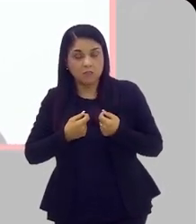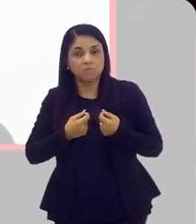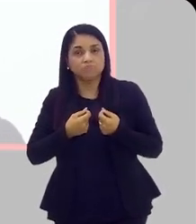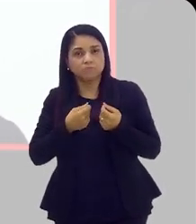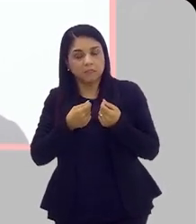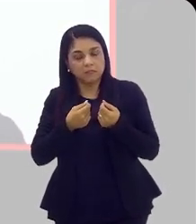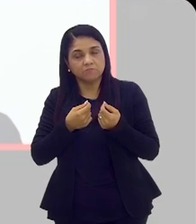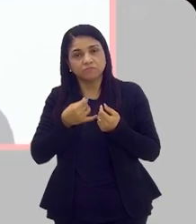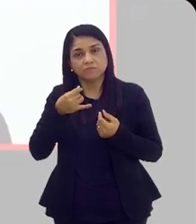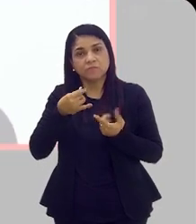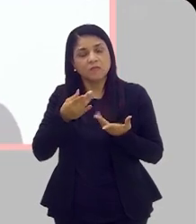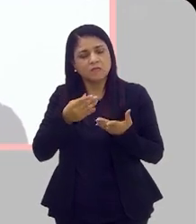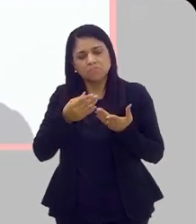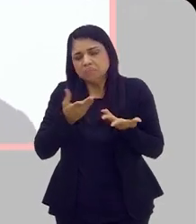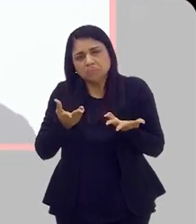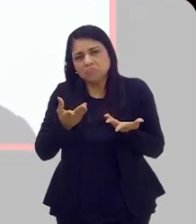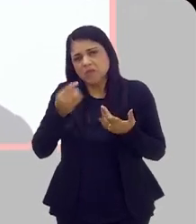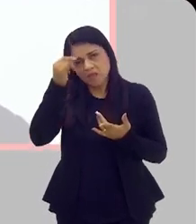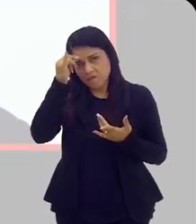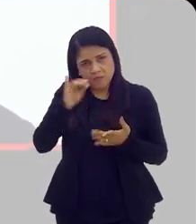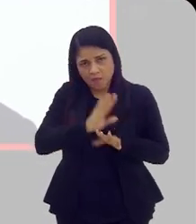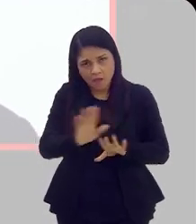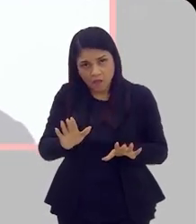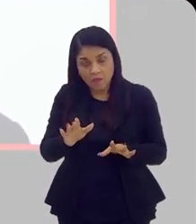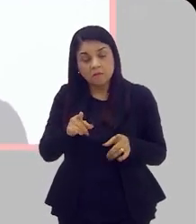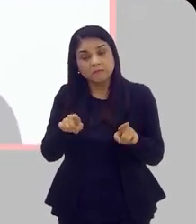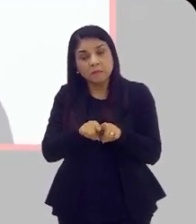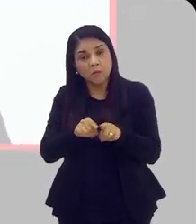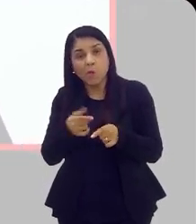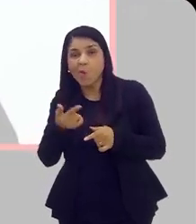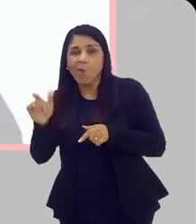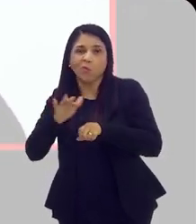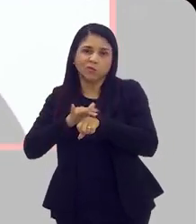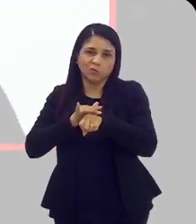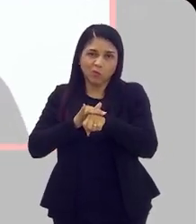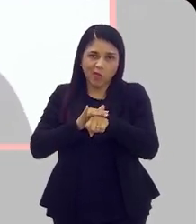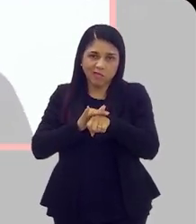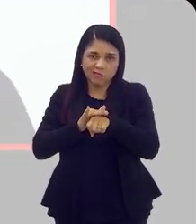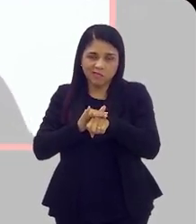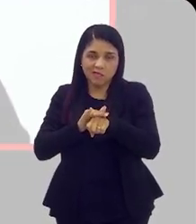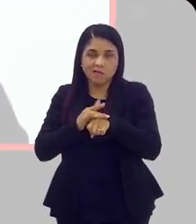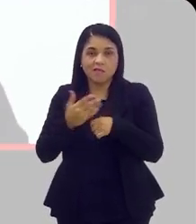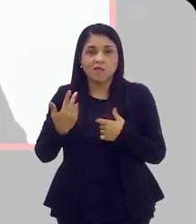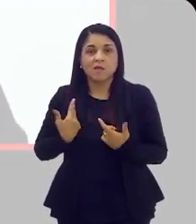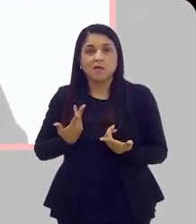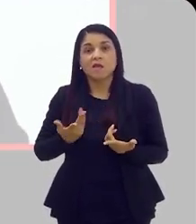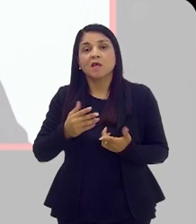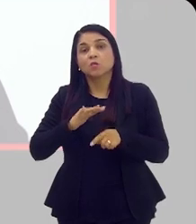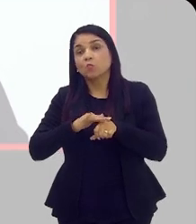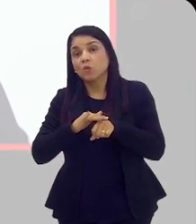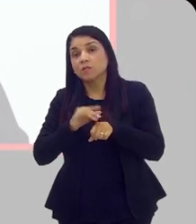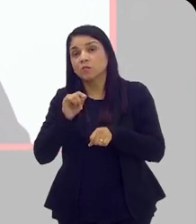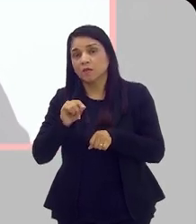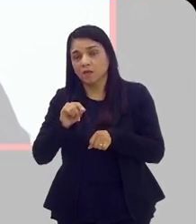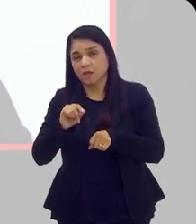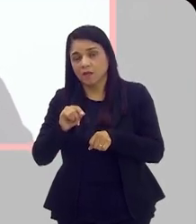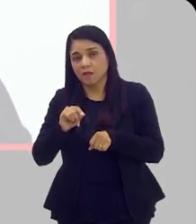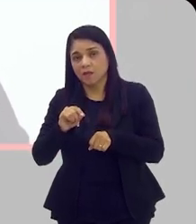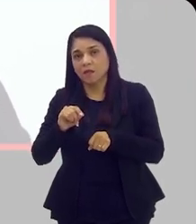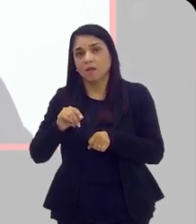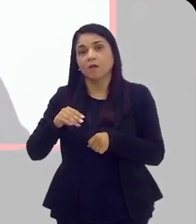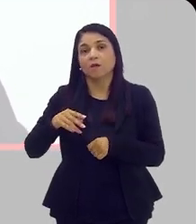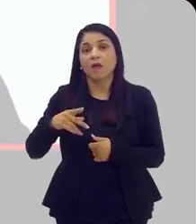pra descartar, porque talvez seja a doença mais grave aí da próstata, mas as outras doenças também, como a mais comum de todas, a